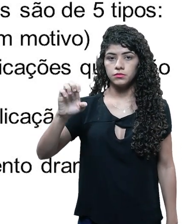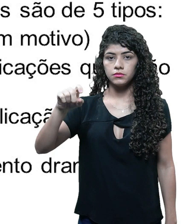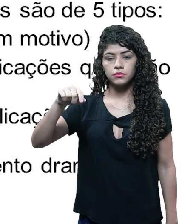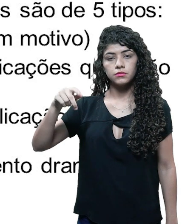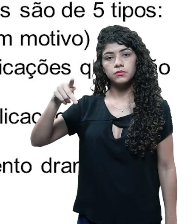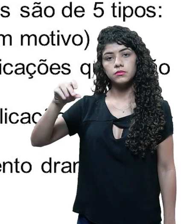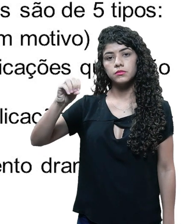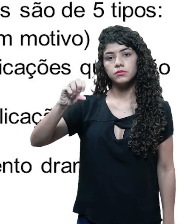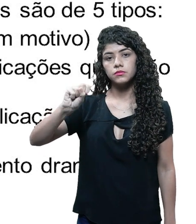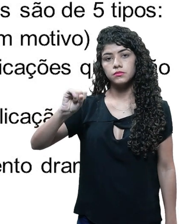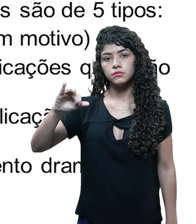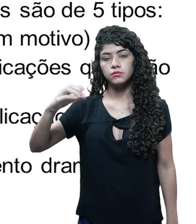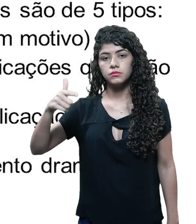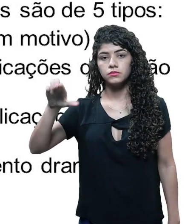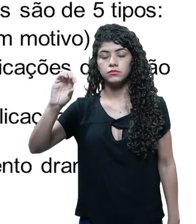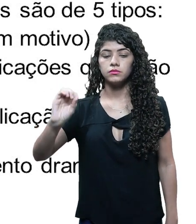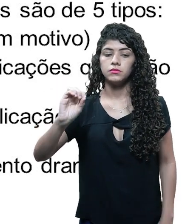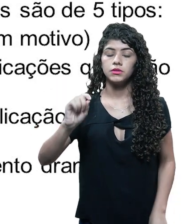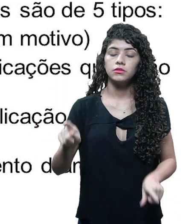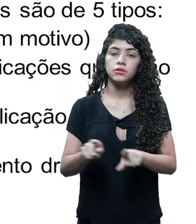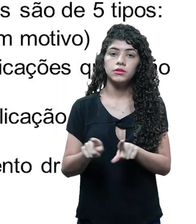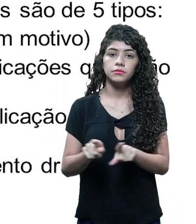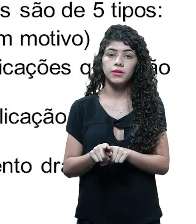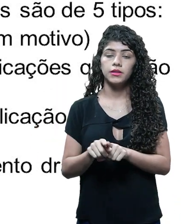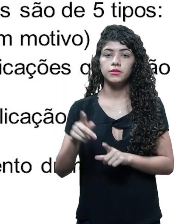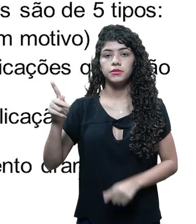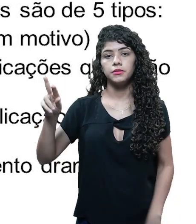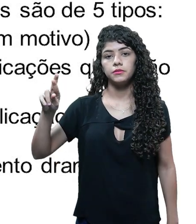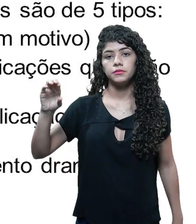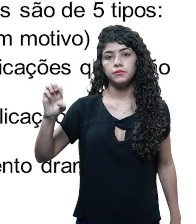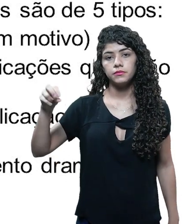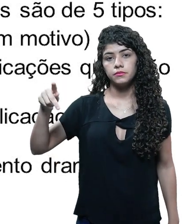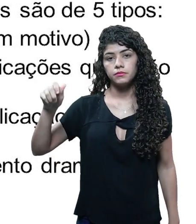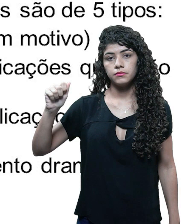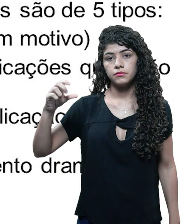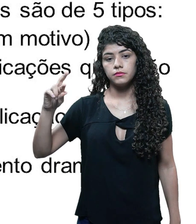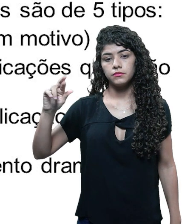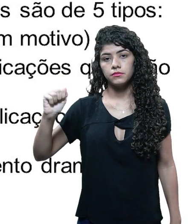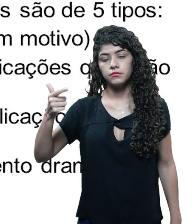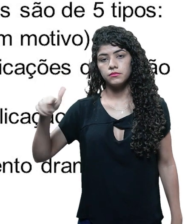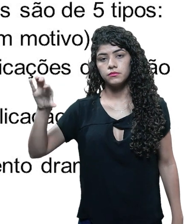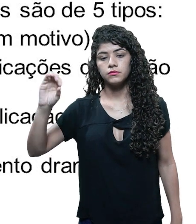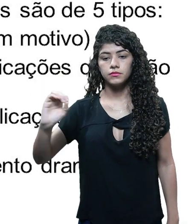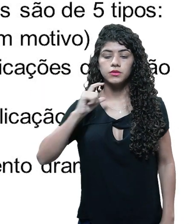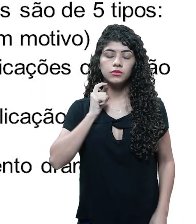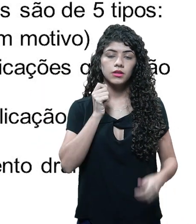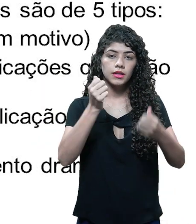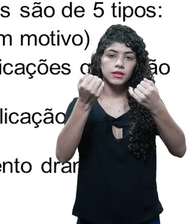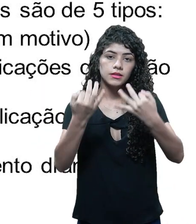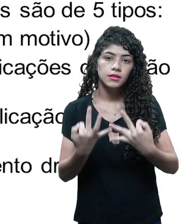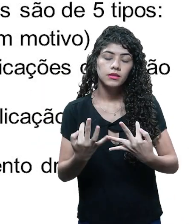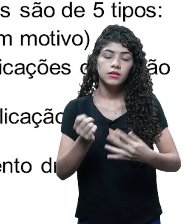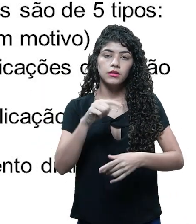mais adequadas para expor um motivo, e cenas de preparação, que são as que nos informam das